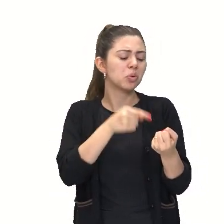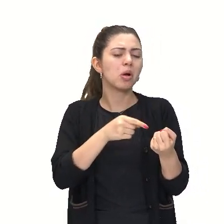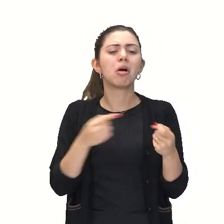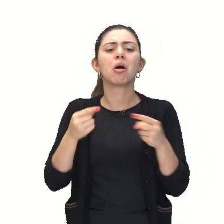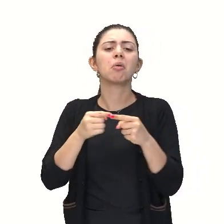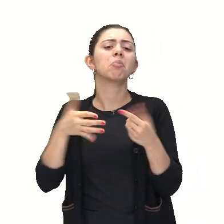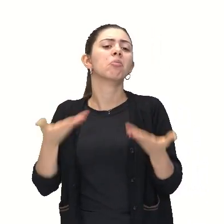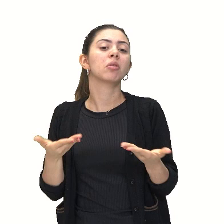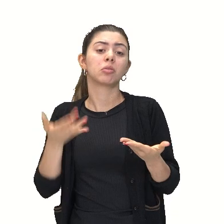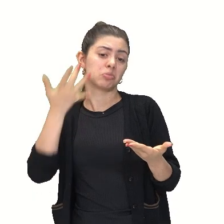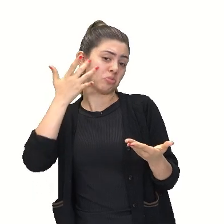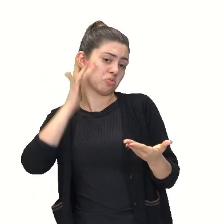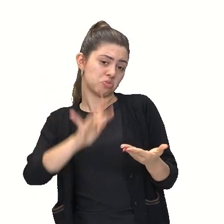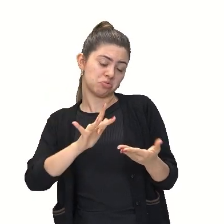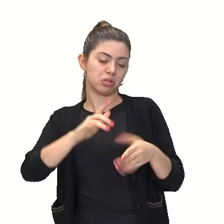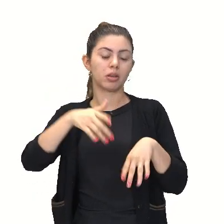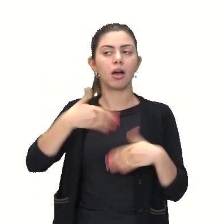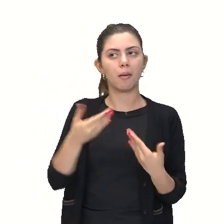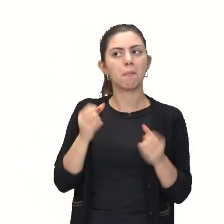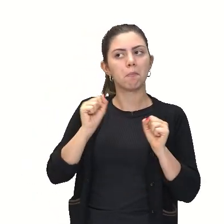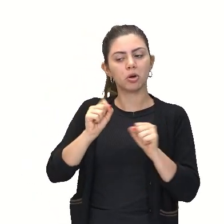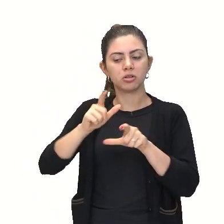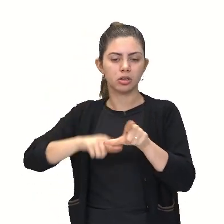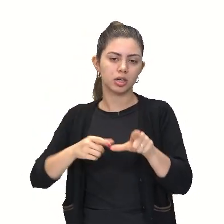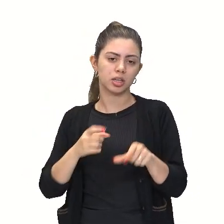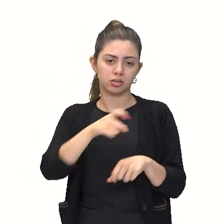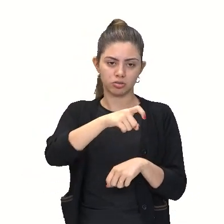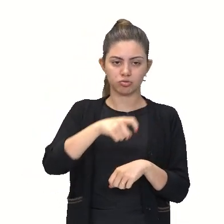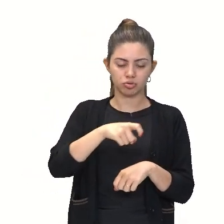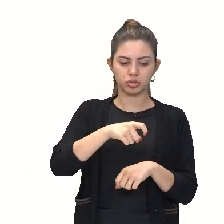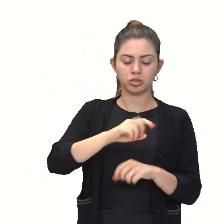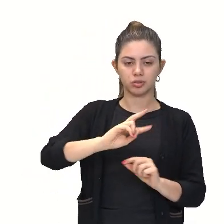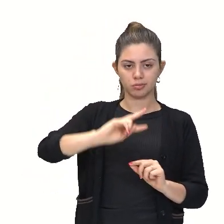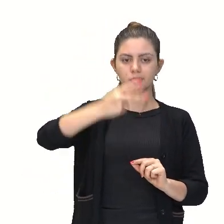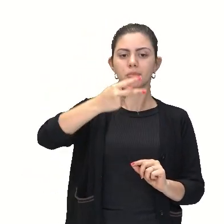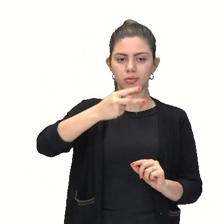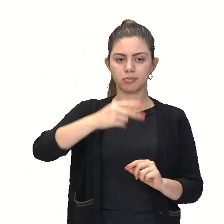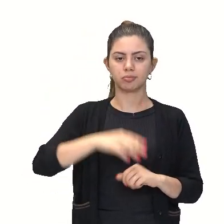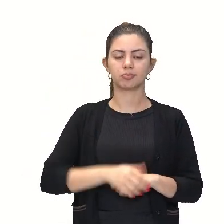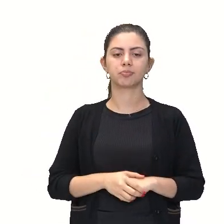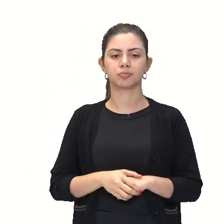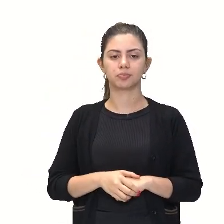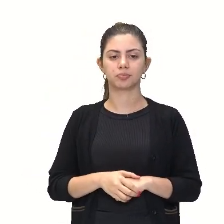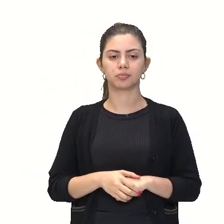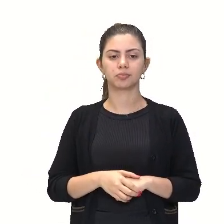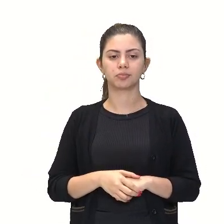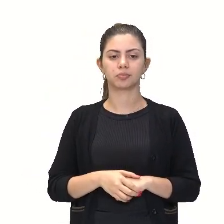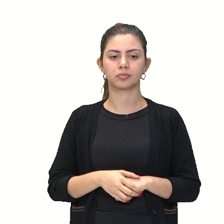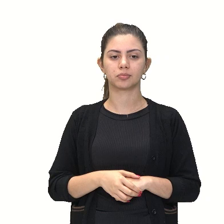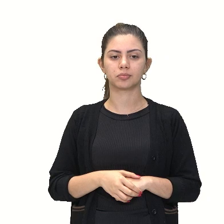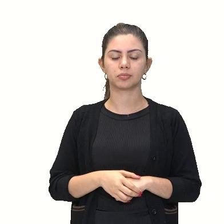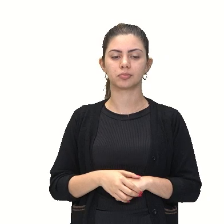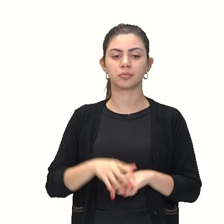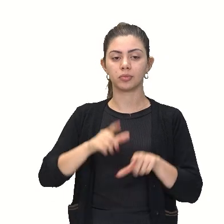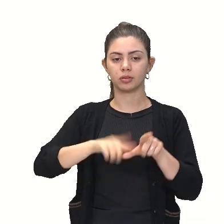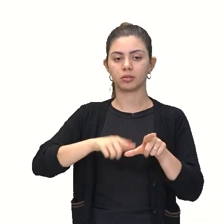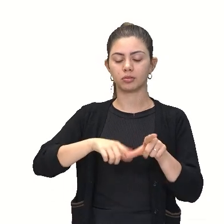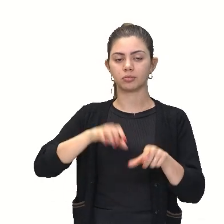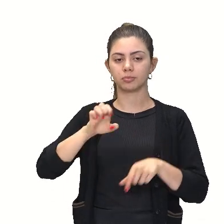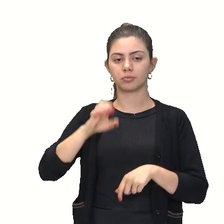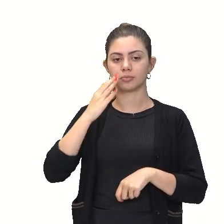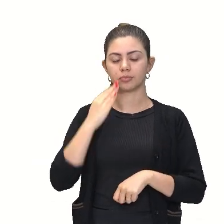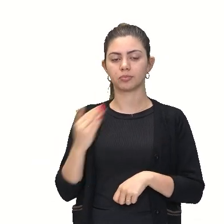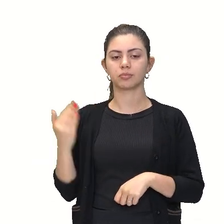quadrado? Esse número elevado a 2, olha. Olha como ficaria. Na letra E, eu posso